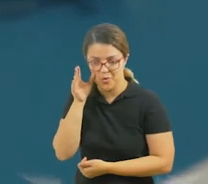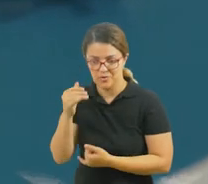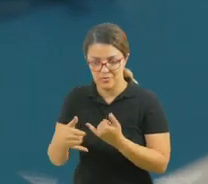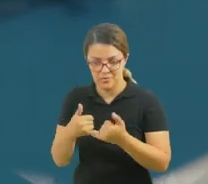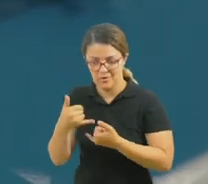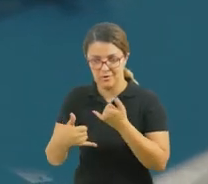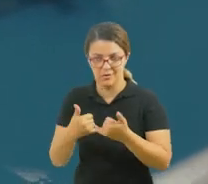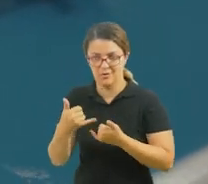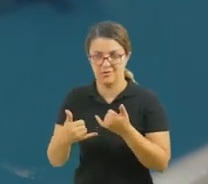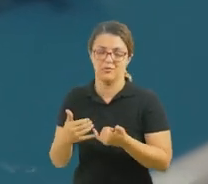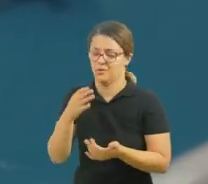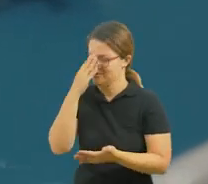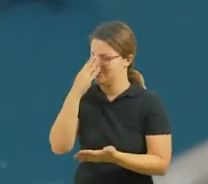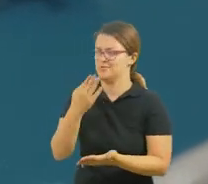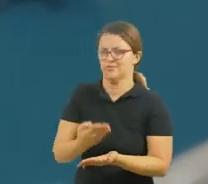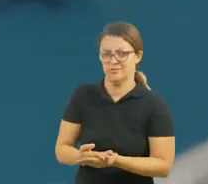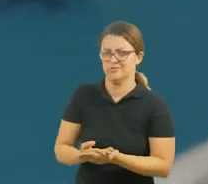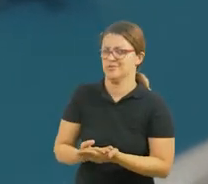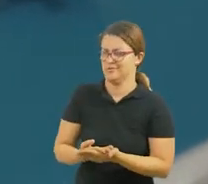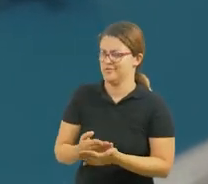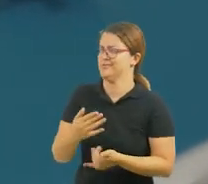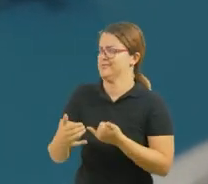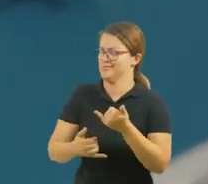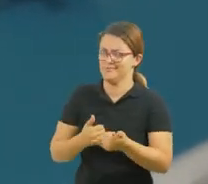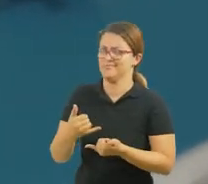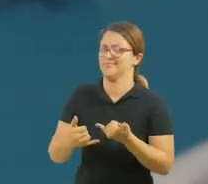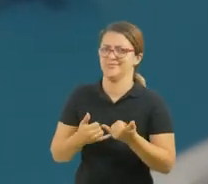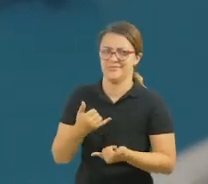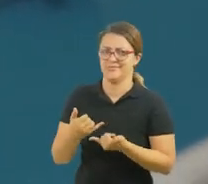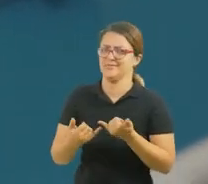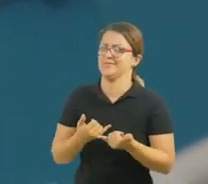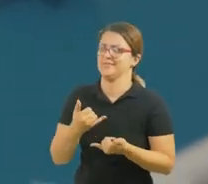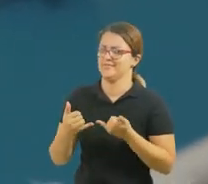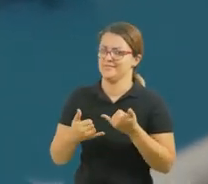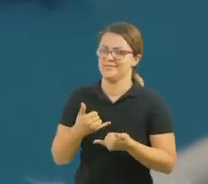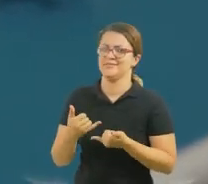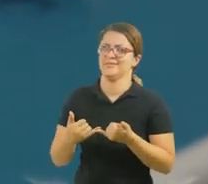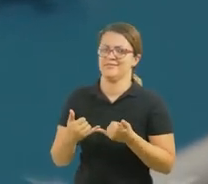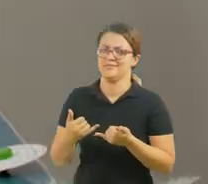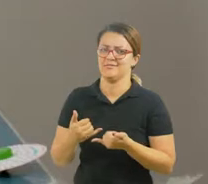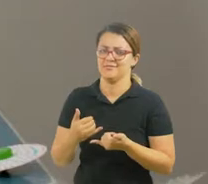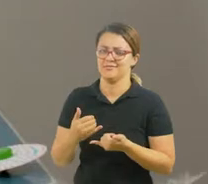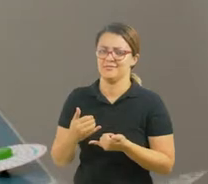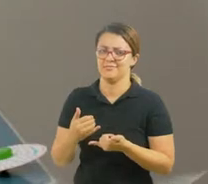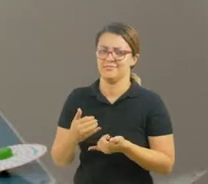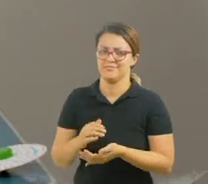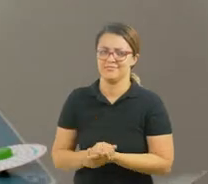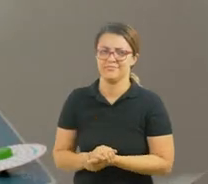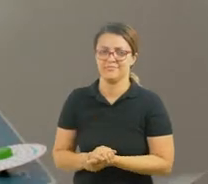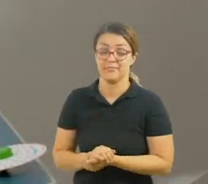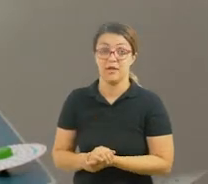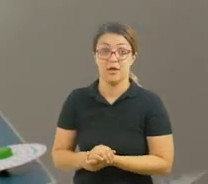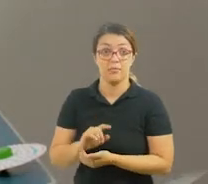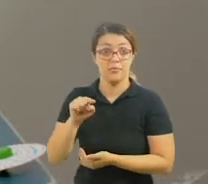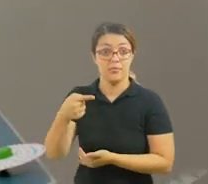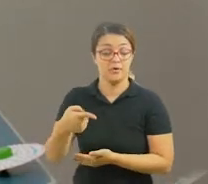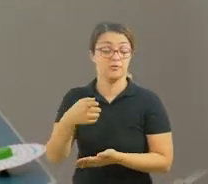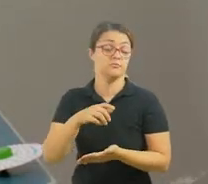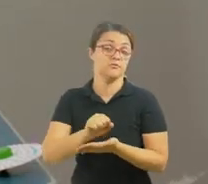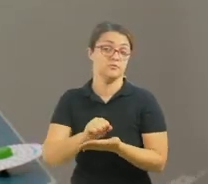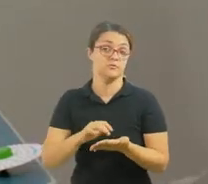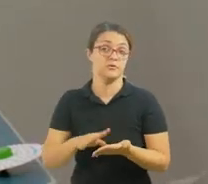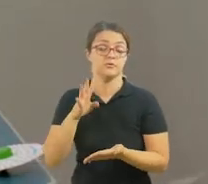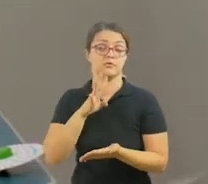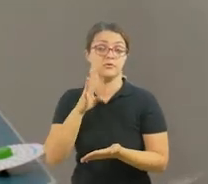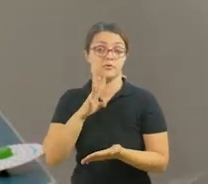brincadeira. Eu acredito que vocês vão se divertir bastante, tá? A nossa próxima atividade é